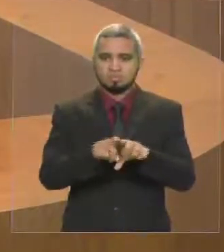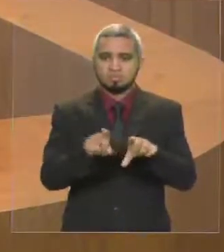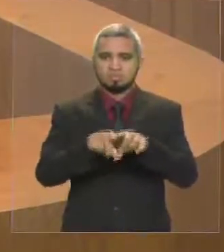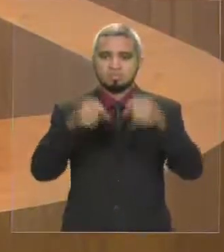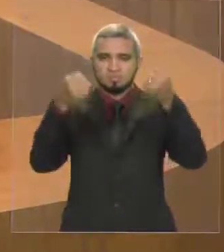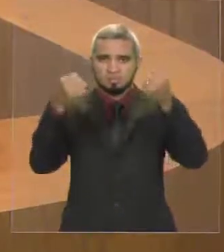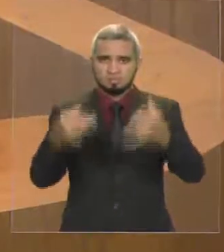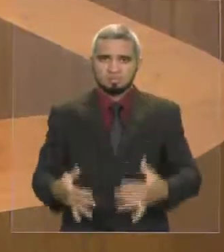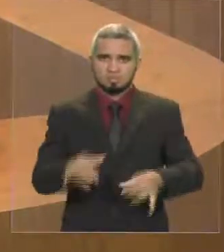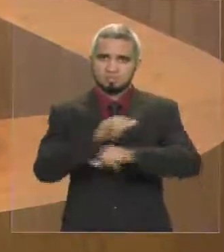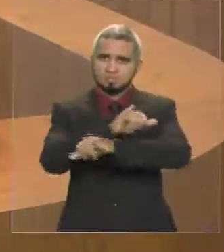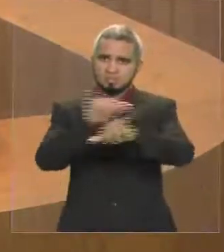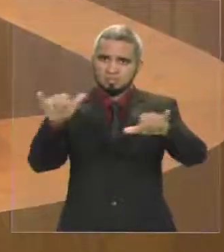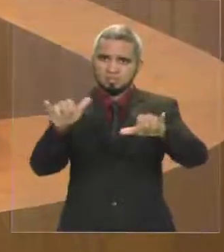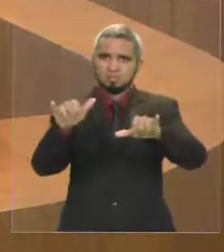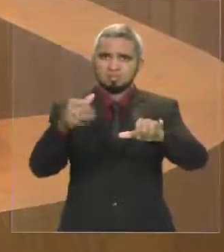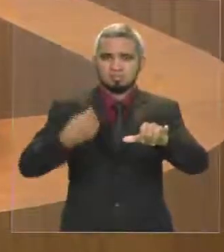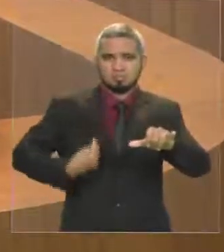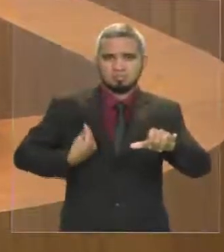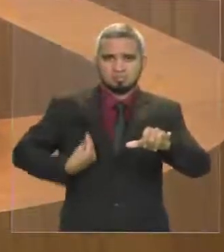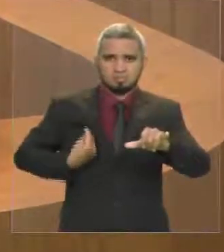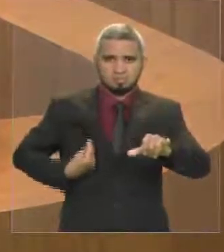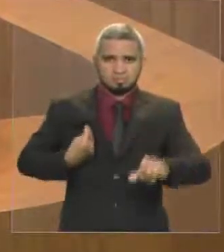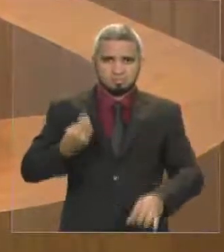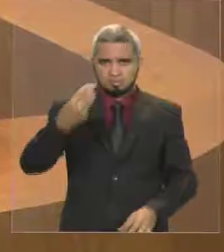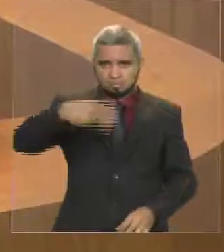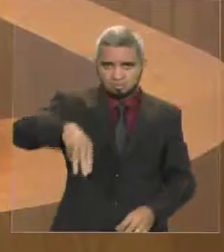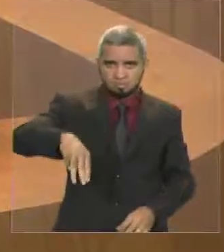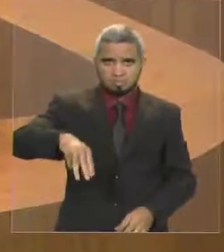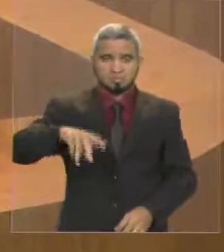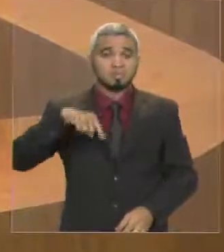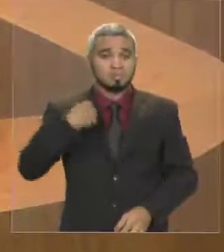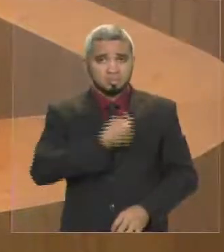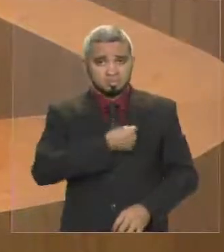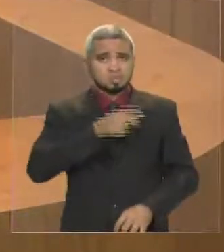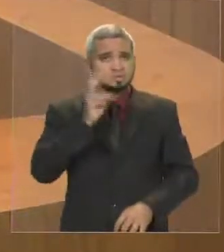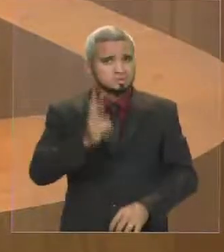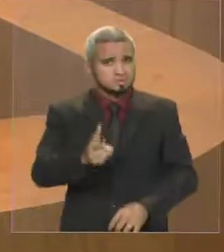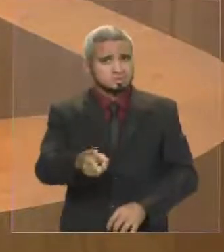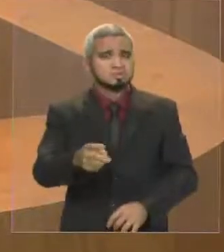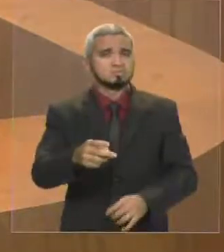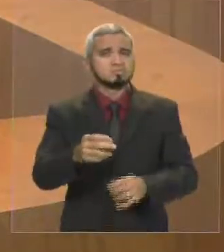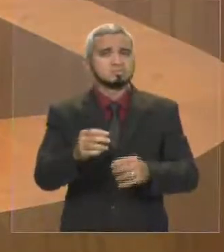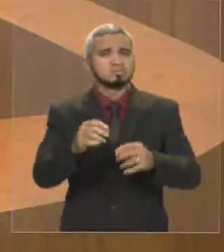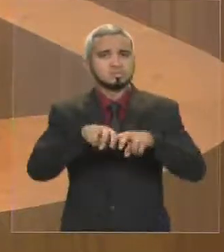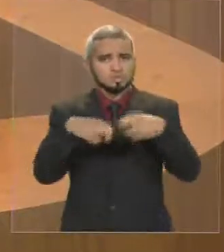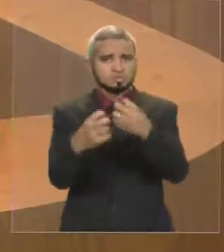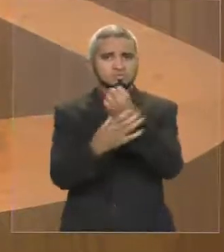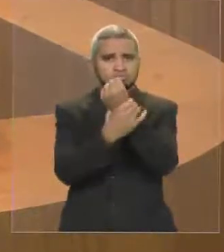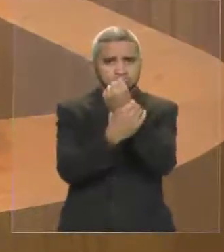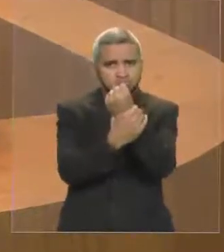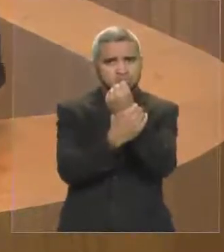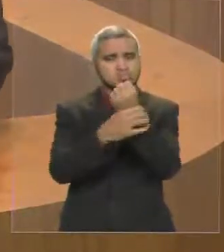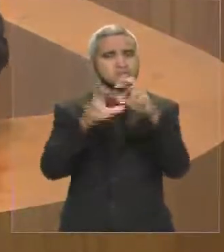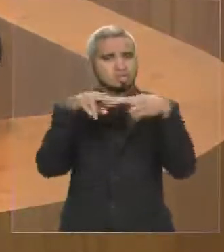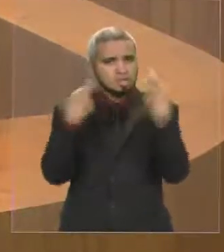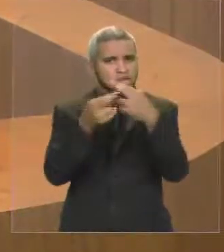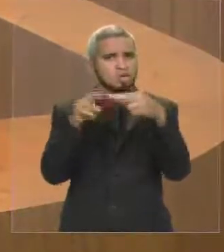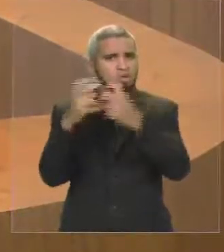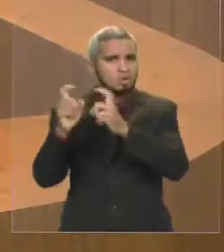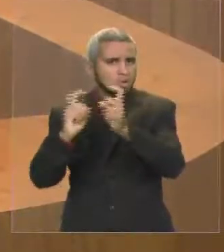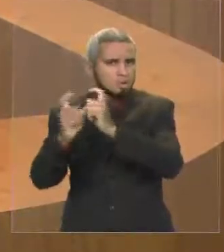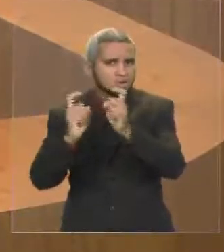Maranhão que nós estamos permanentemente nos reunindo nesta casa, Comissão de Segurança, e é o tema que eu trago hoje a esta tribuna,